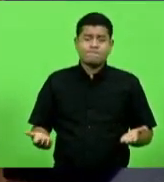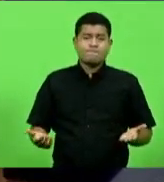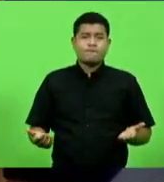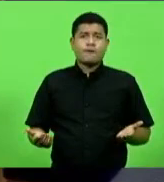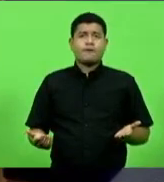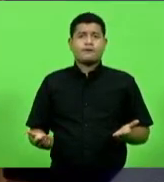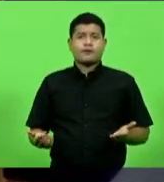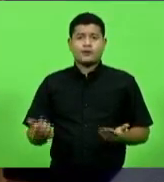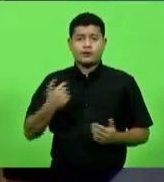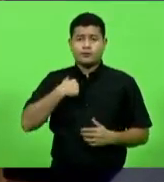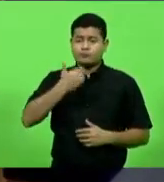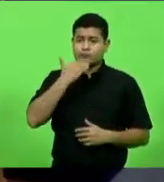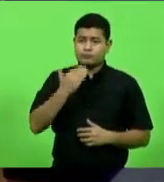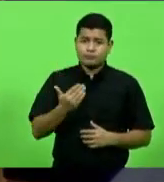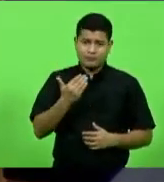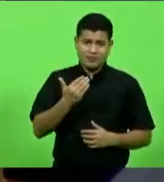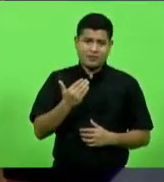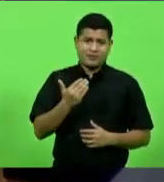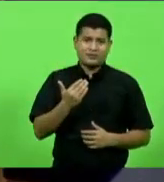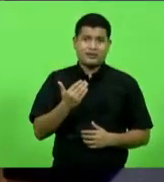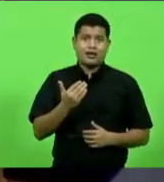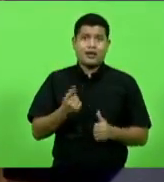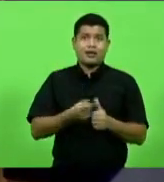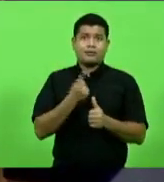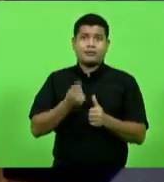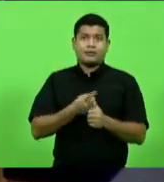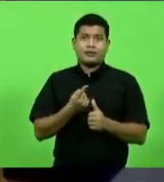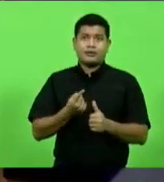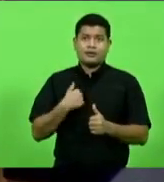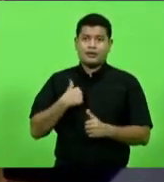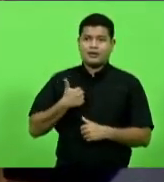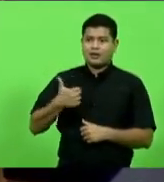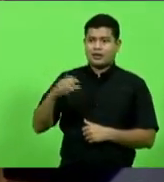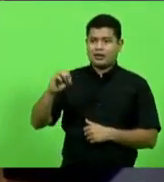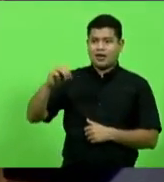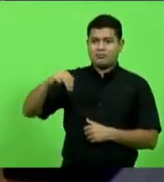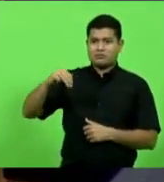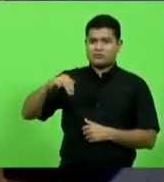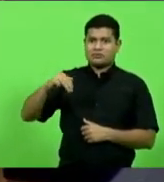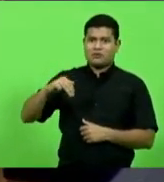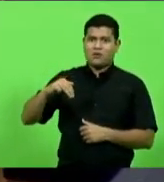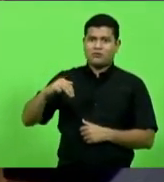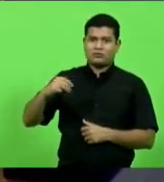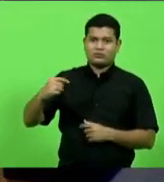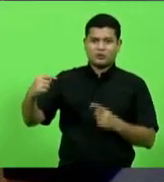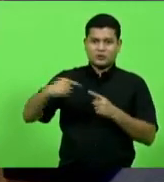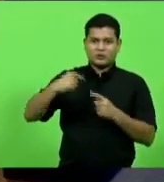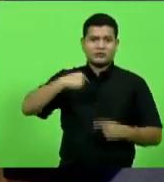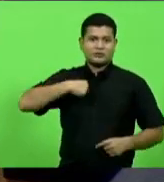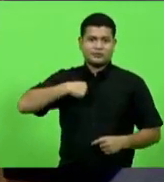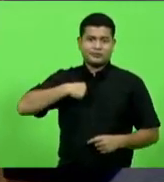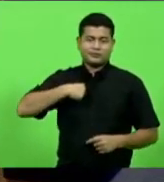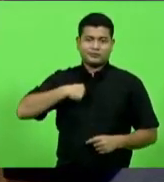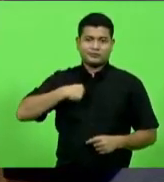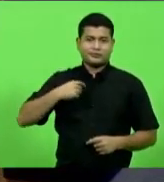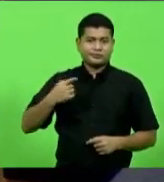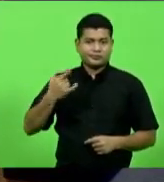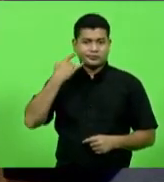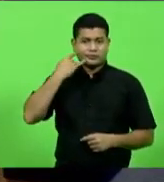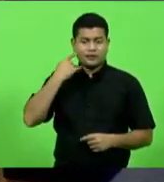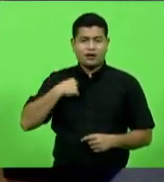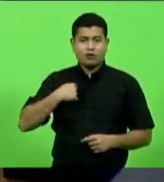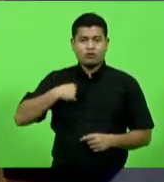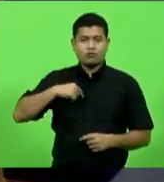eu peço, primeiro eu vou ter que pedir meus 10 minutos regimentais, deputado Mauro de Nadal, para terminar o meu